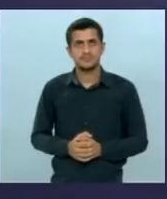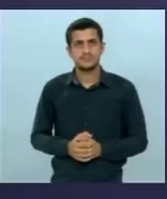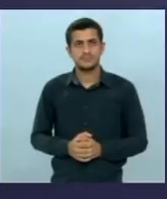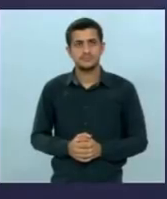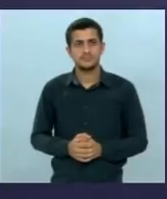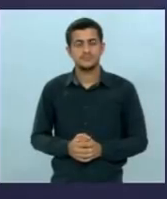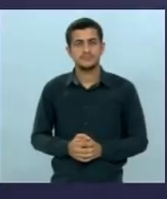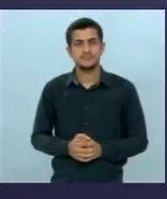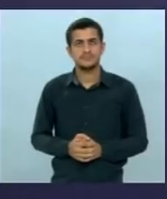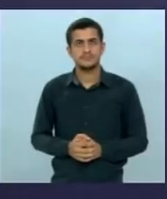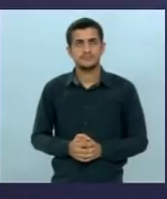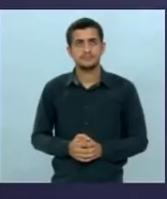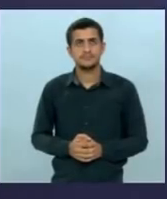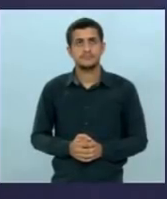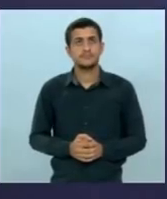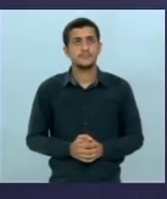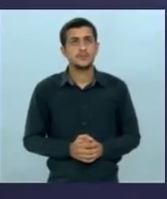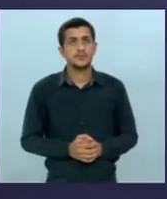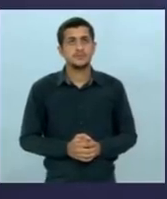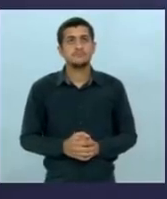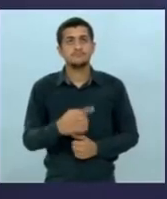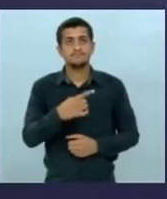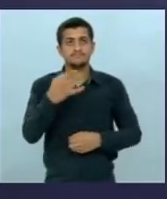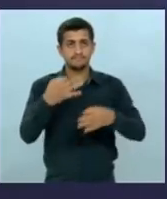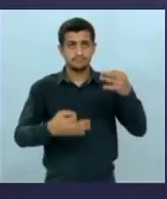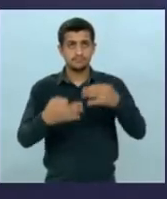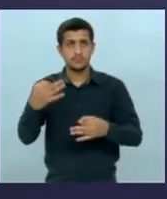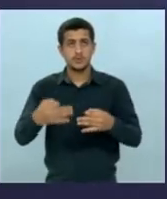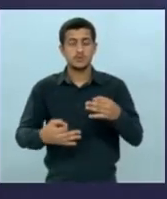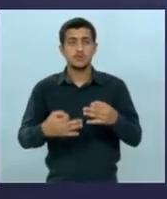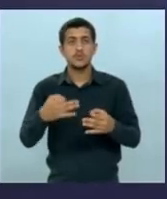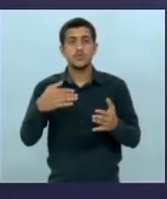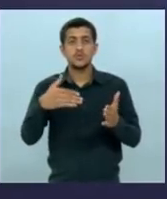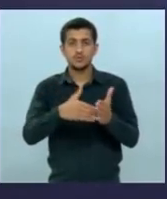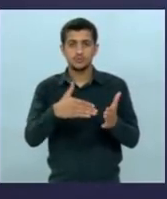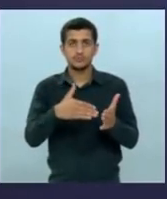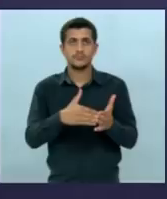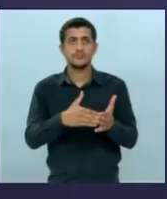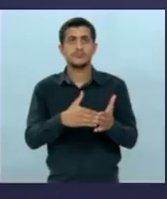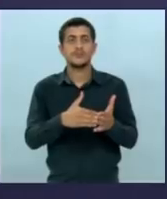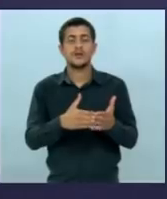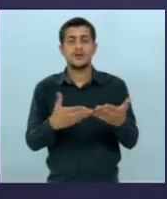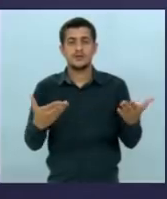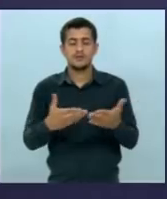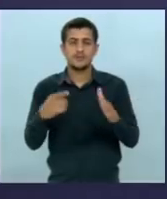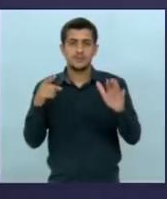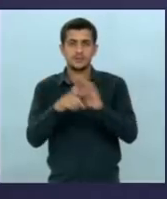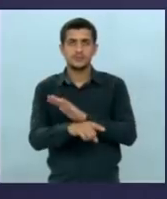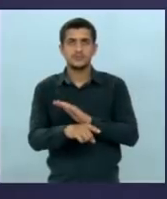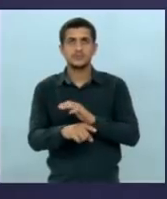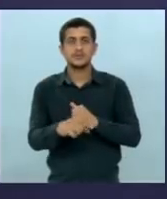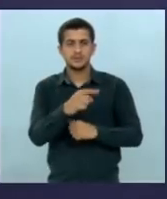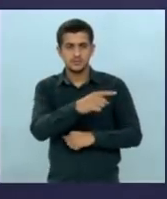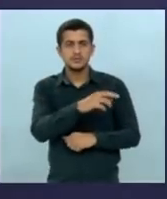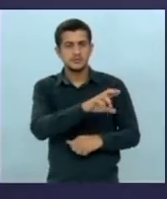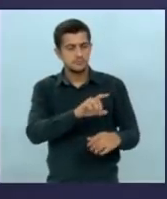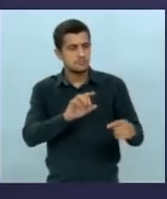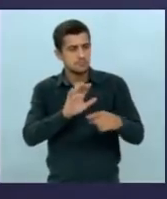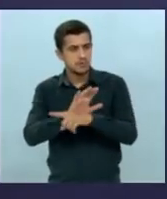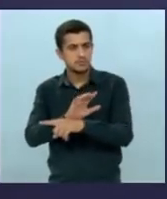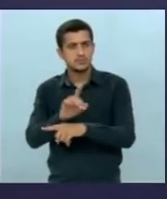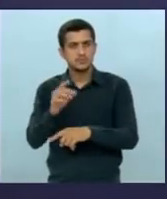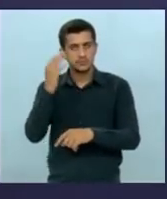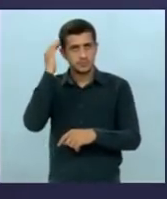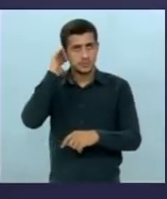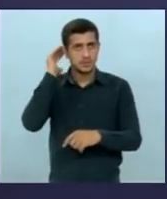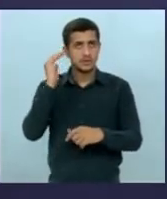bom candidato juiz Odilon foi o último que respondeu a gente segue já para a nossa última rodada deste bloco e ao senhor mesmo quem faz a pergunta candidato